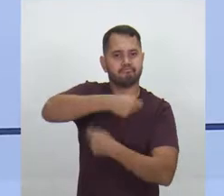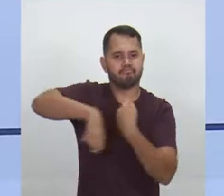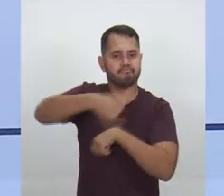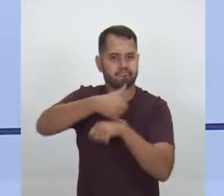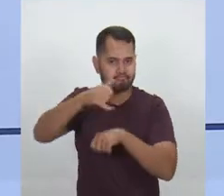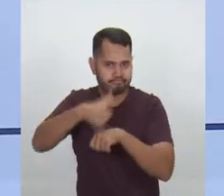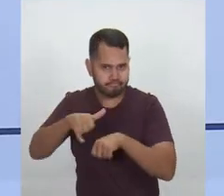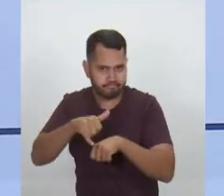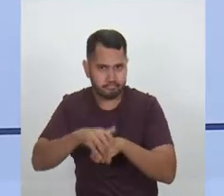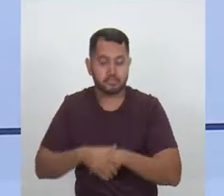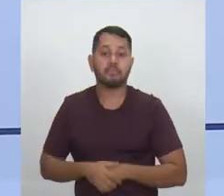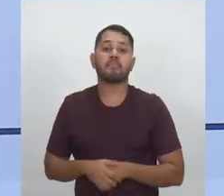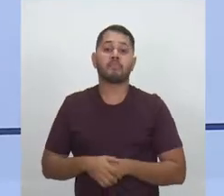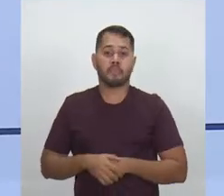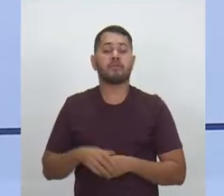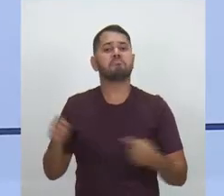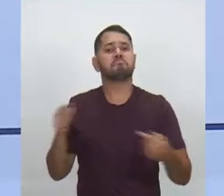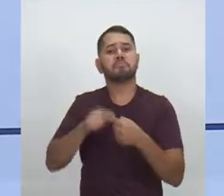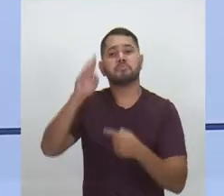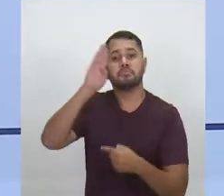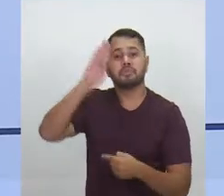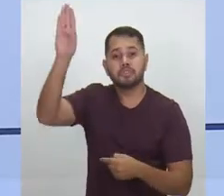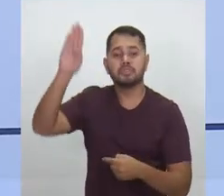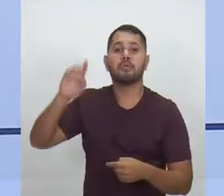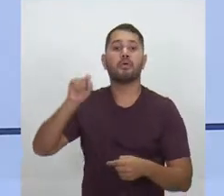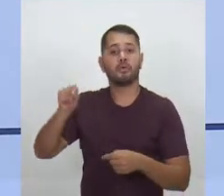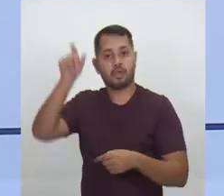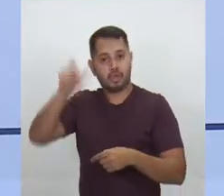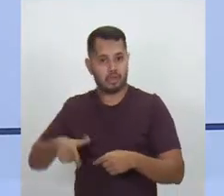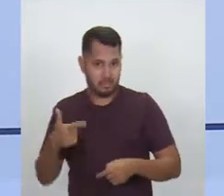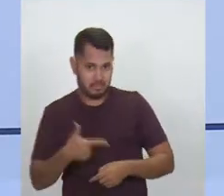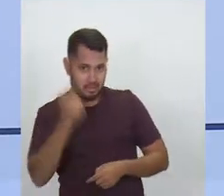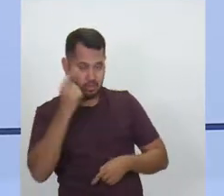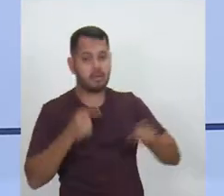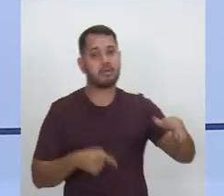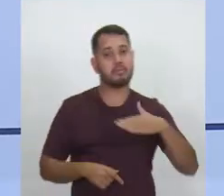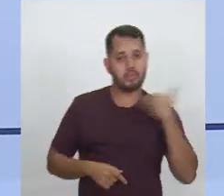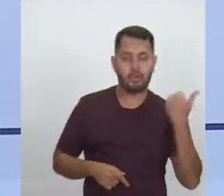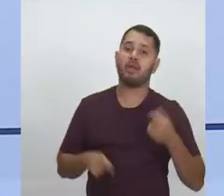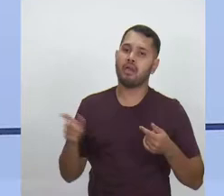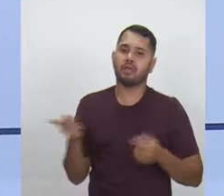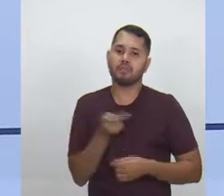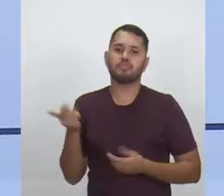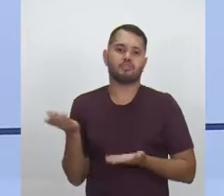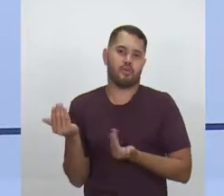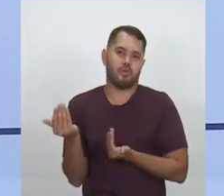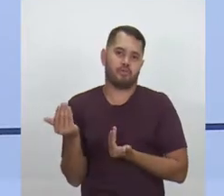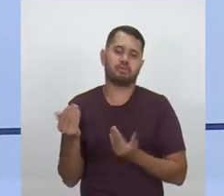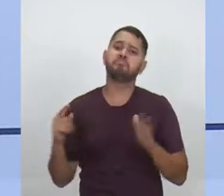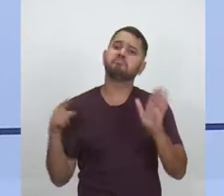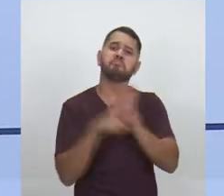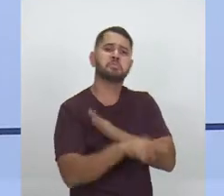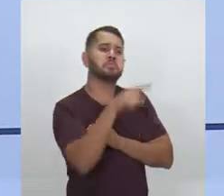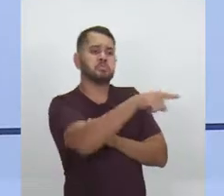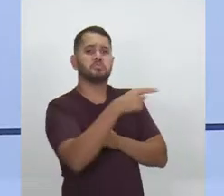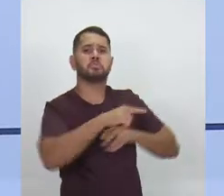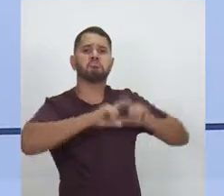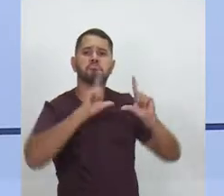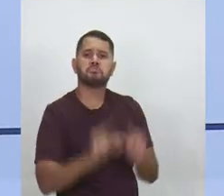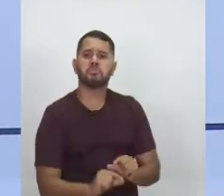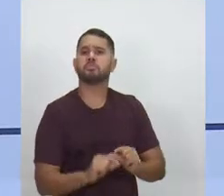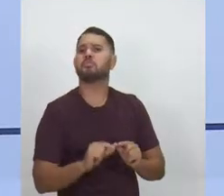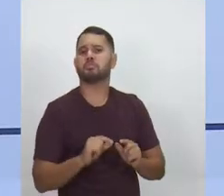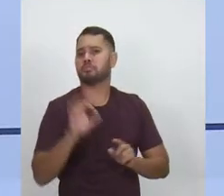das vezes, o autor e a vítima são jovens. Eu queria saber quais são as suas propostas para diminuir esses